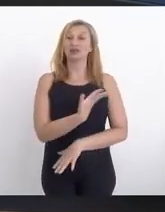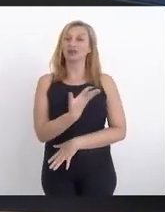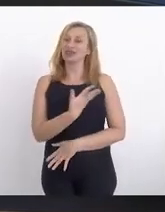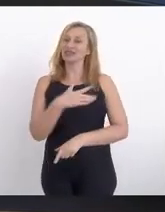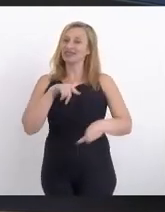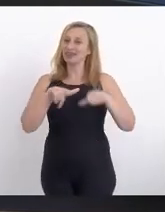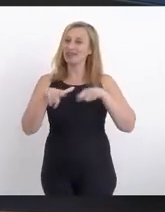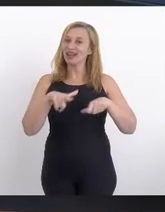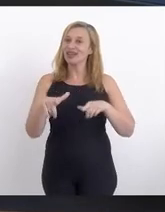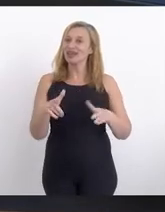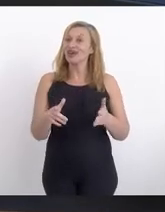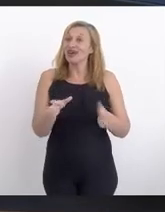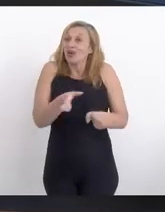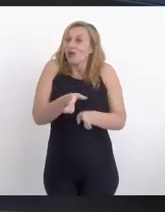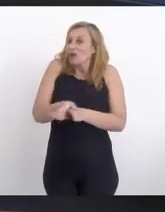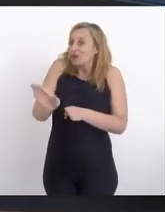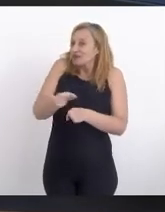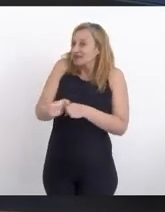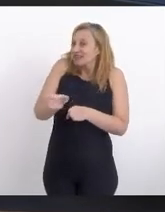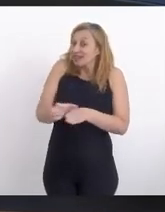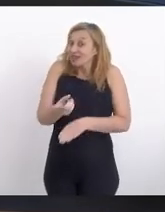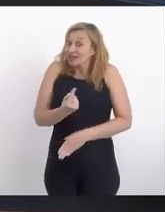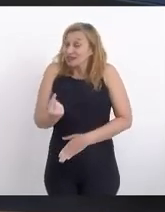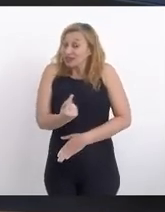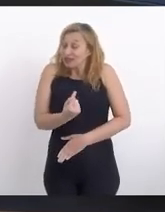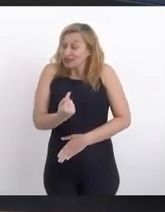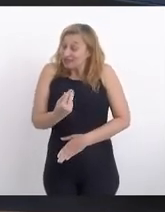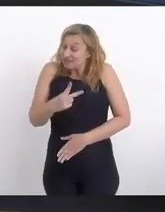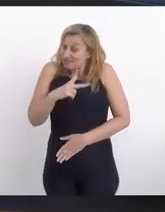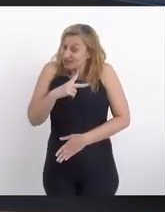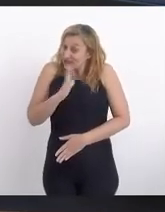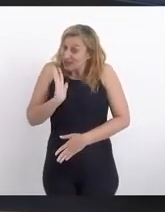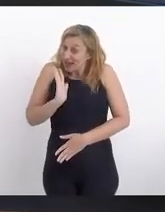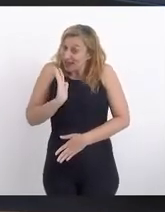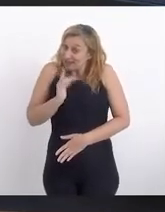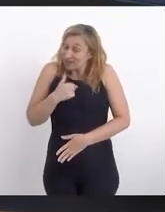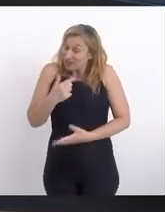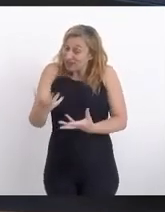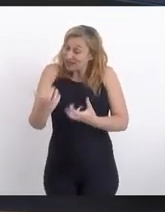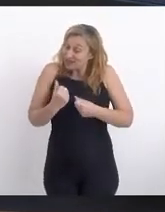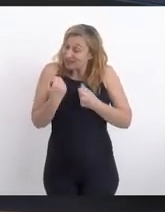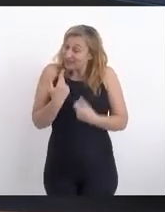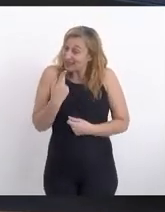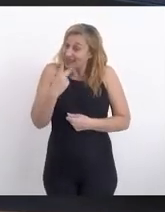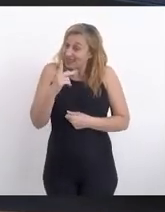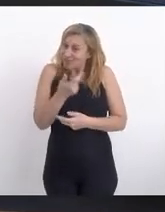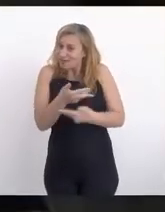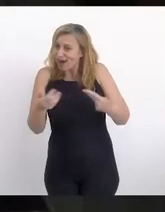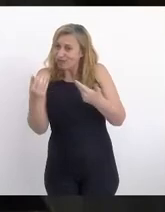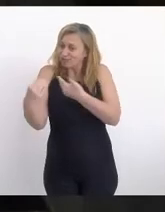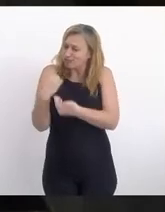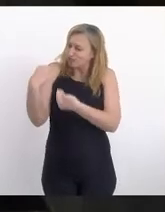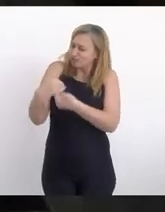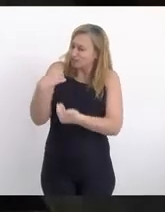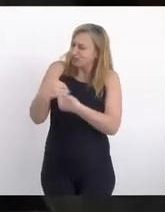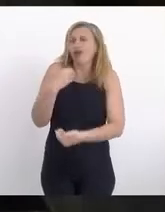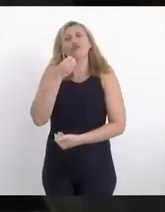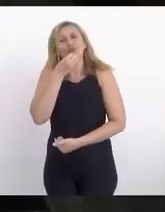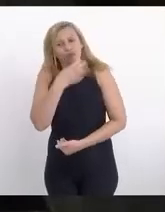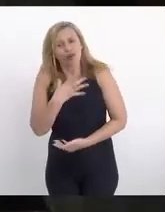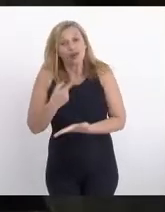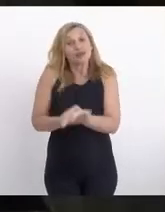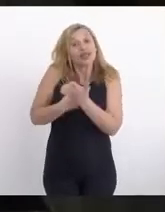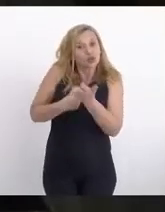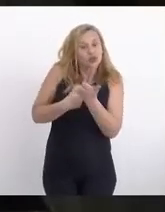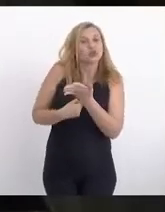de trabalho aqui, é um conselheiro, de minha parte, pelo menos eu recebo dele várias orientações muito precisas, que me